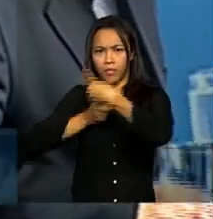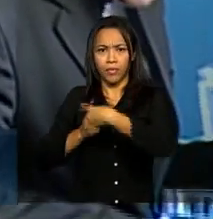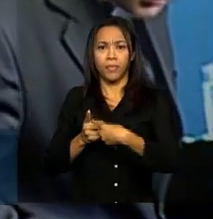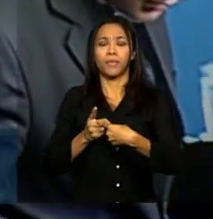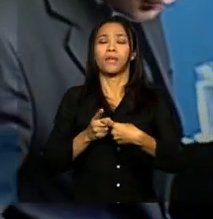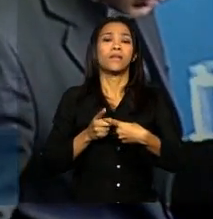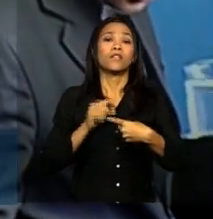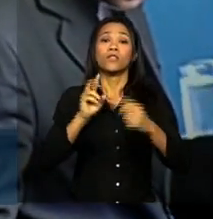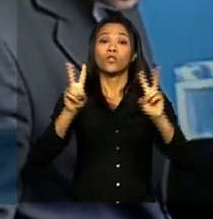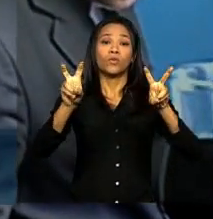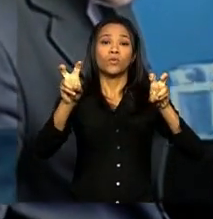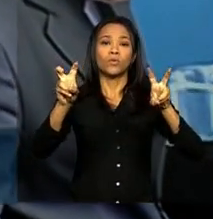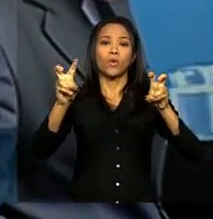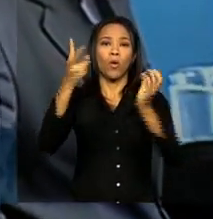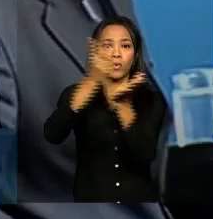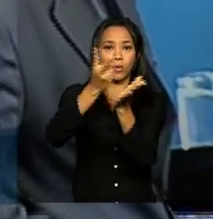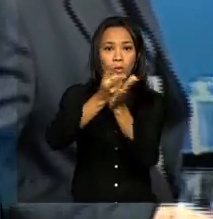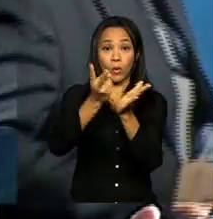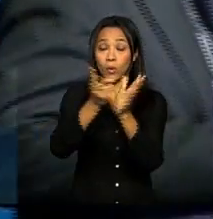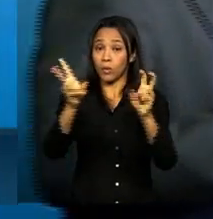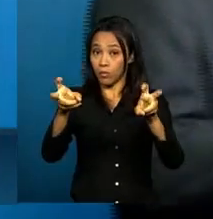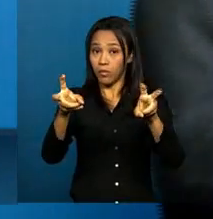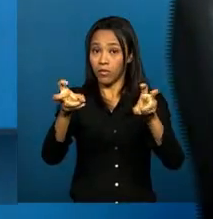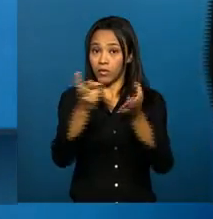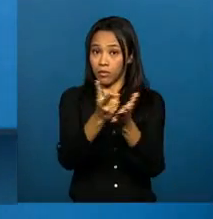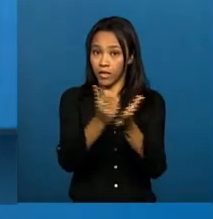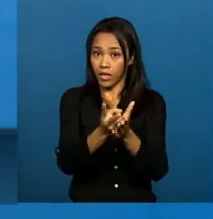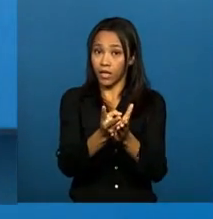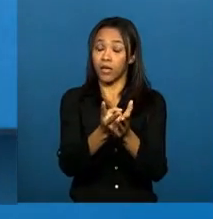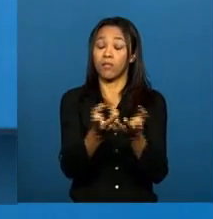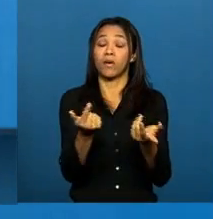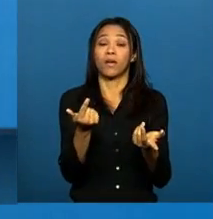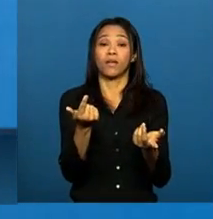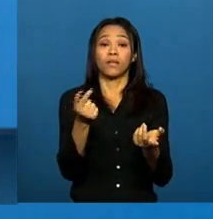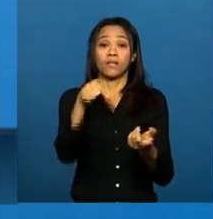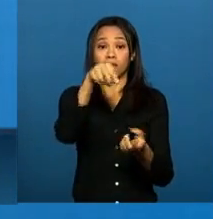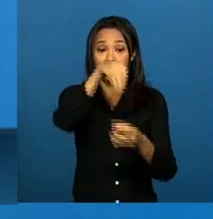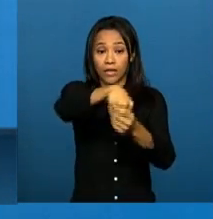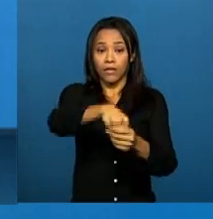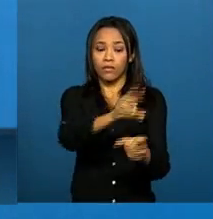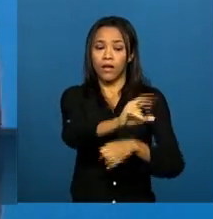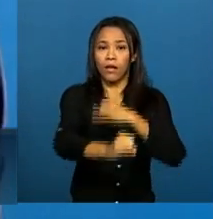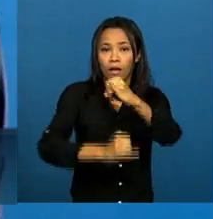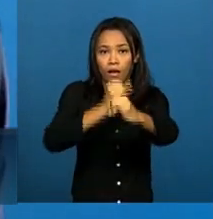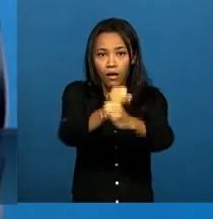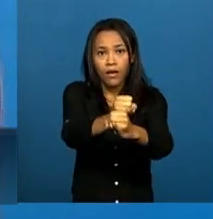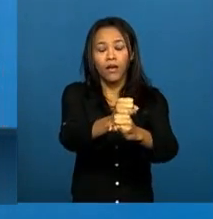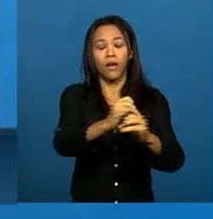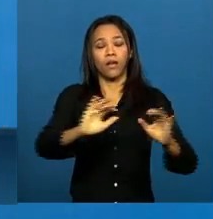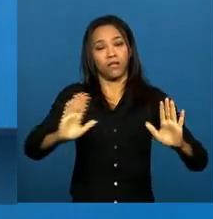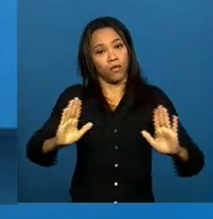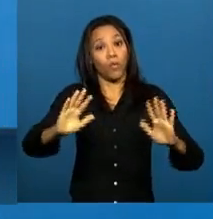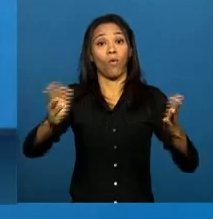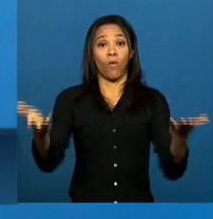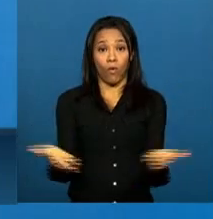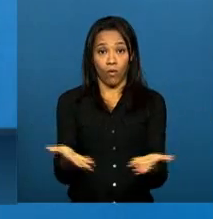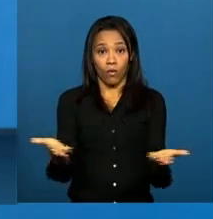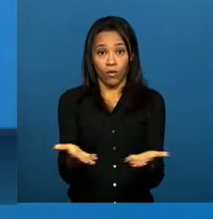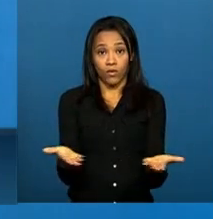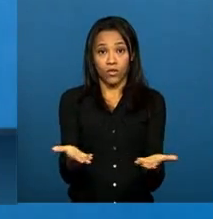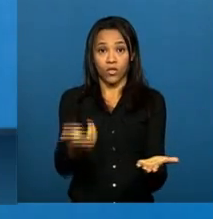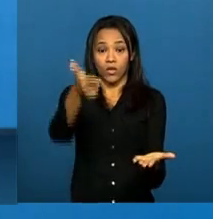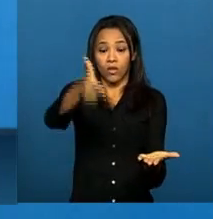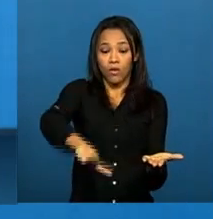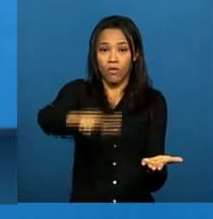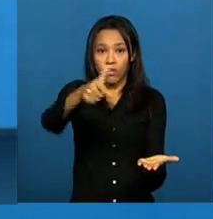da internet em 2009, no portal da cultura digital, hoje nós temos novamente esse